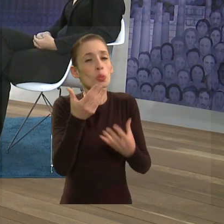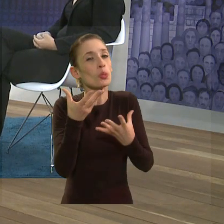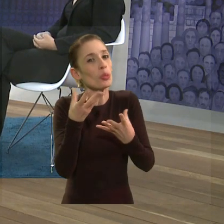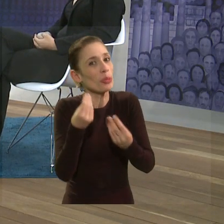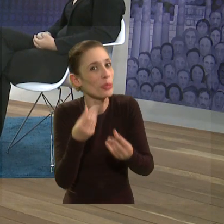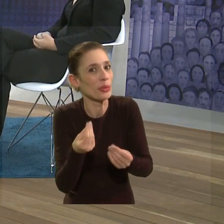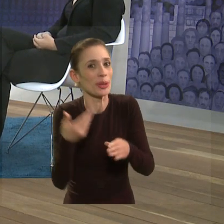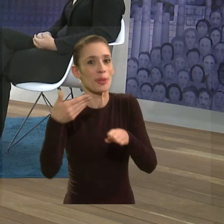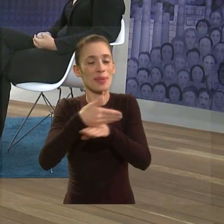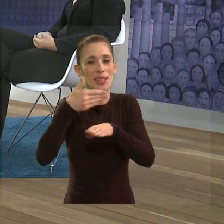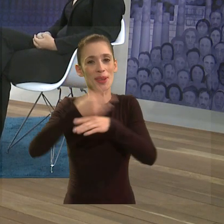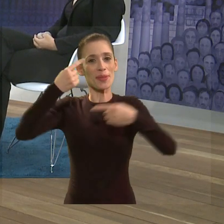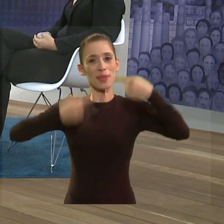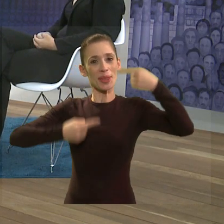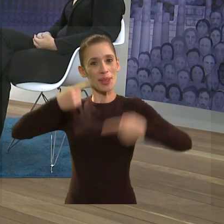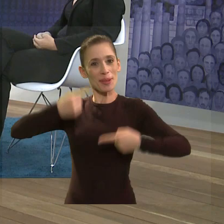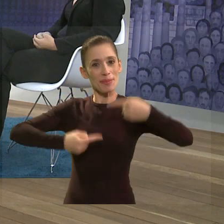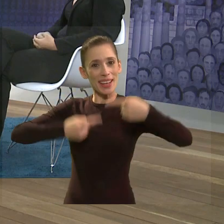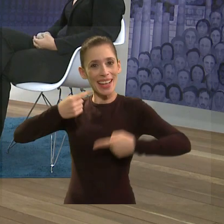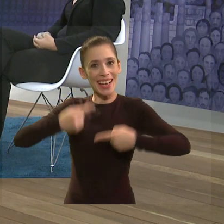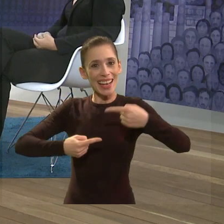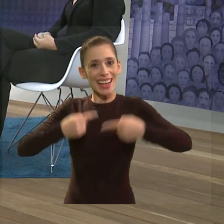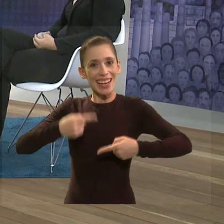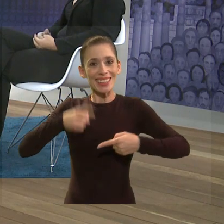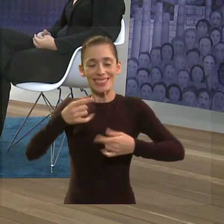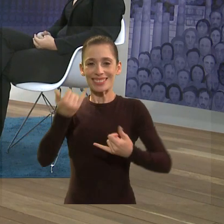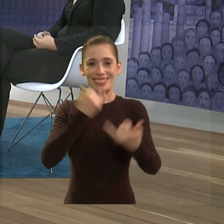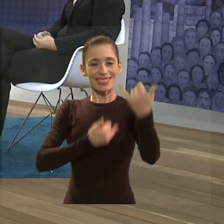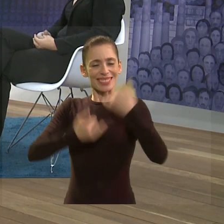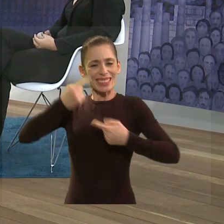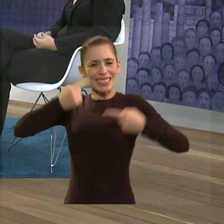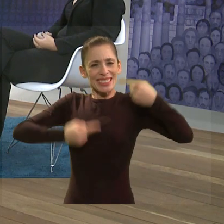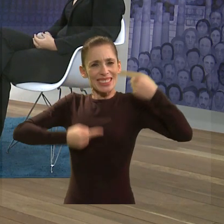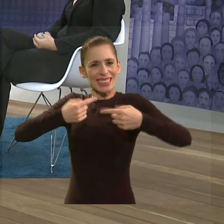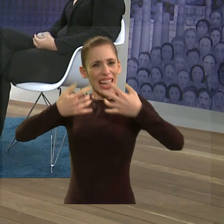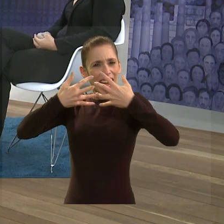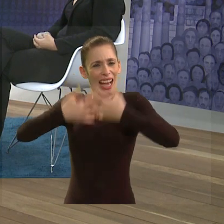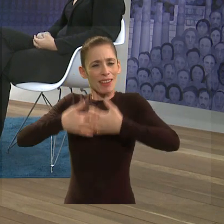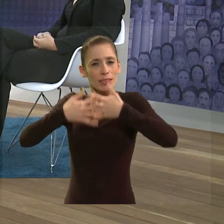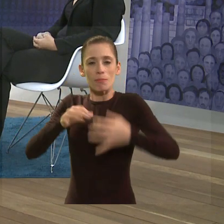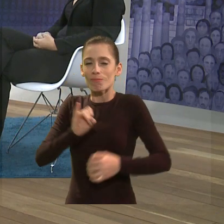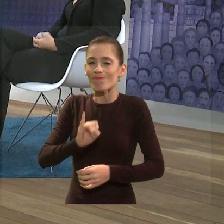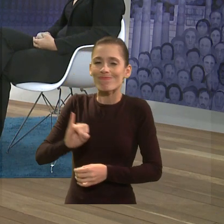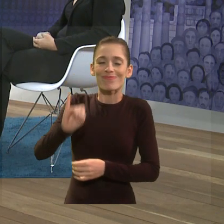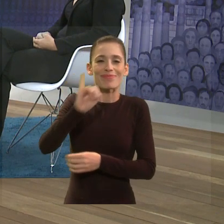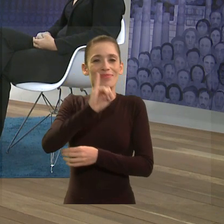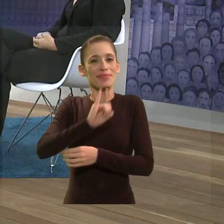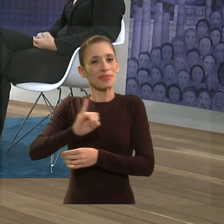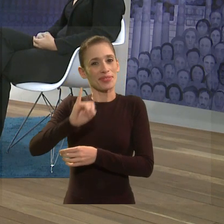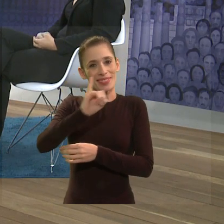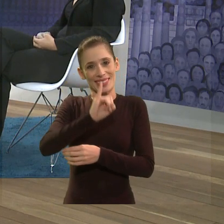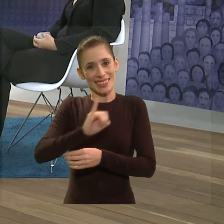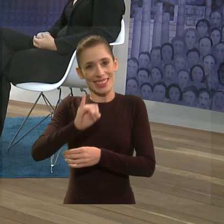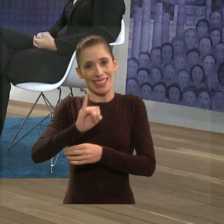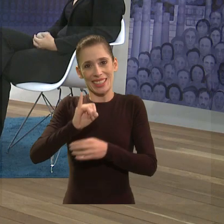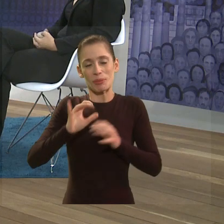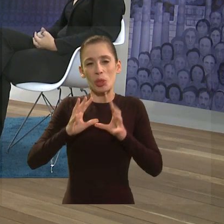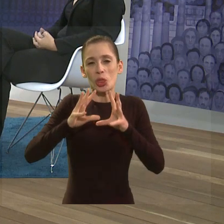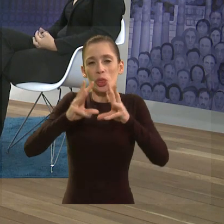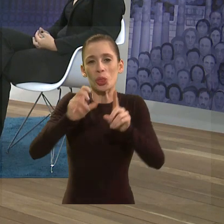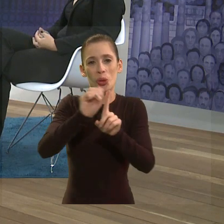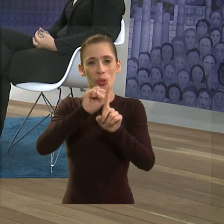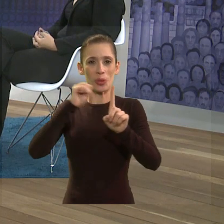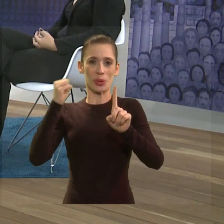a sua presença hoje aqui conosco no novo debate por trazer todas essas reflexões tão importantes enfim para